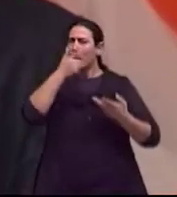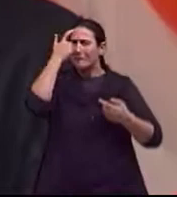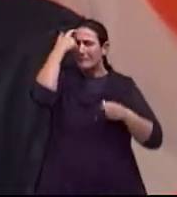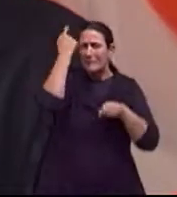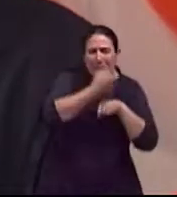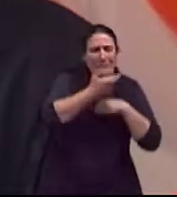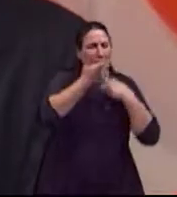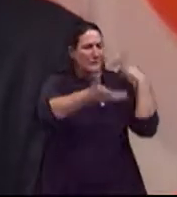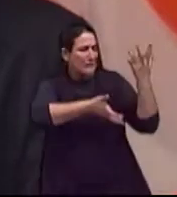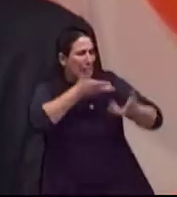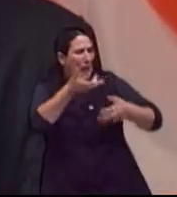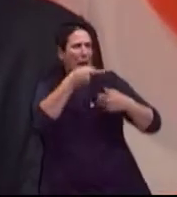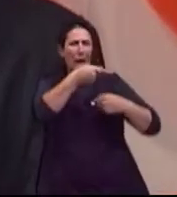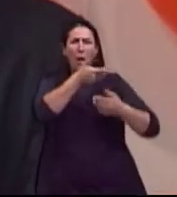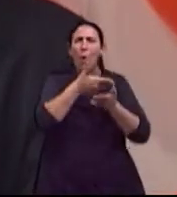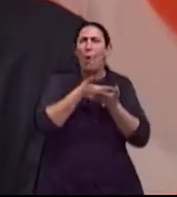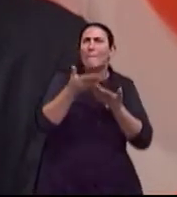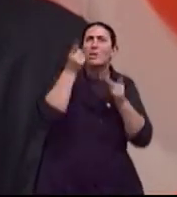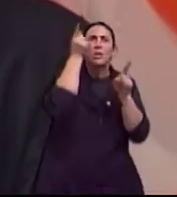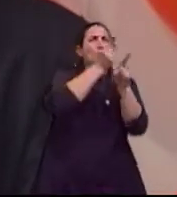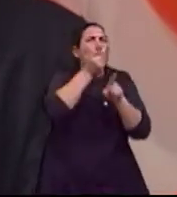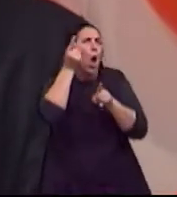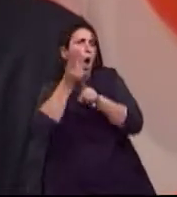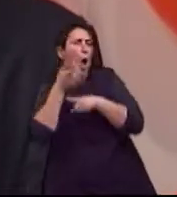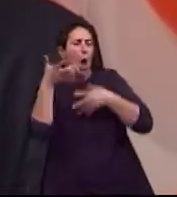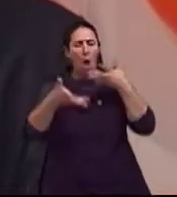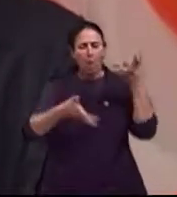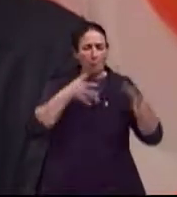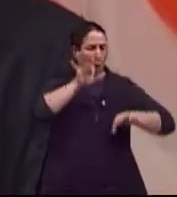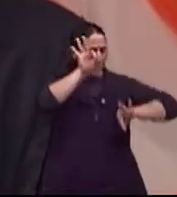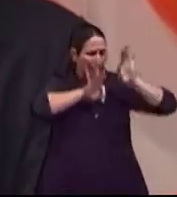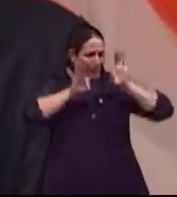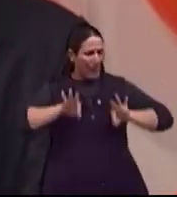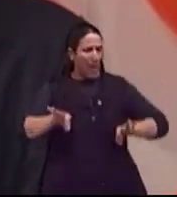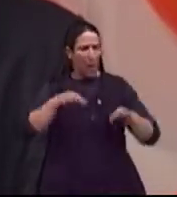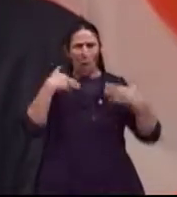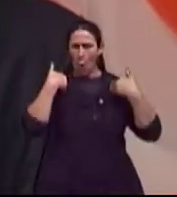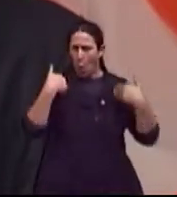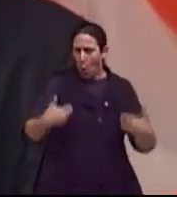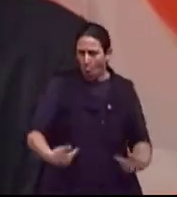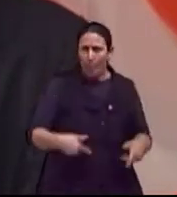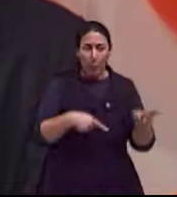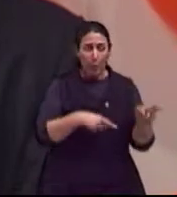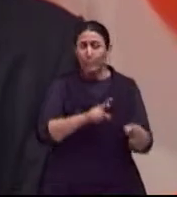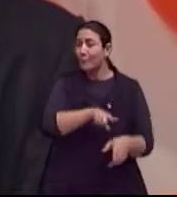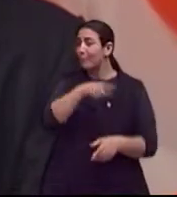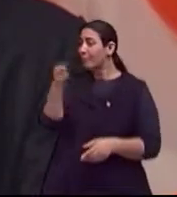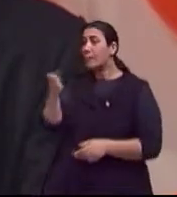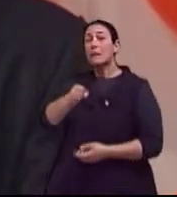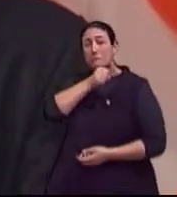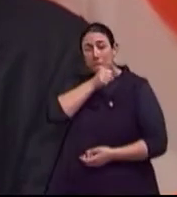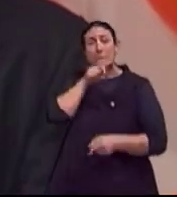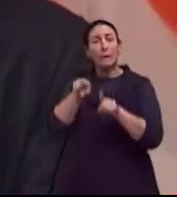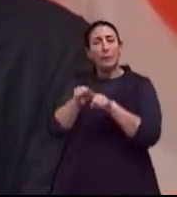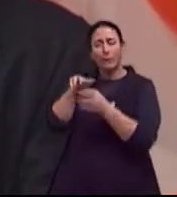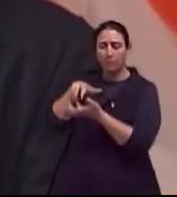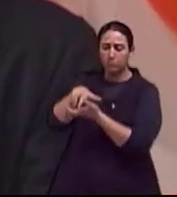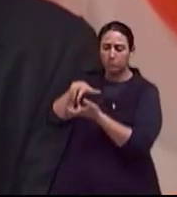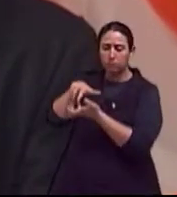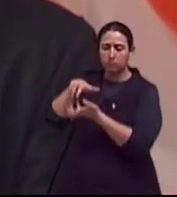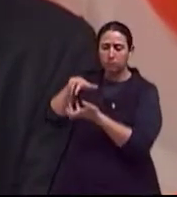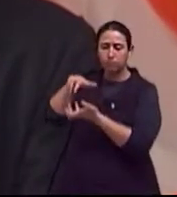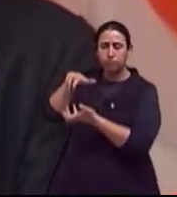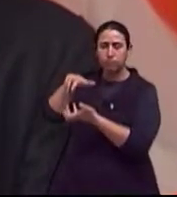a adolescência é uma fase que prepara para a fase adulta, a envelhecência seria, na